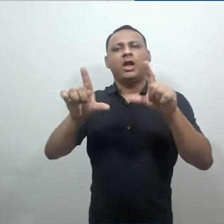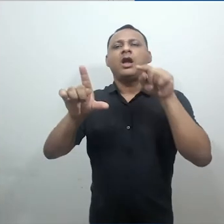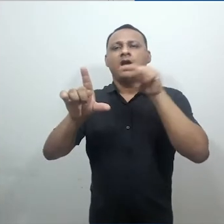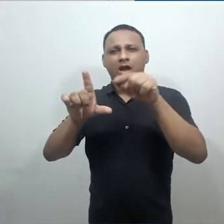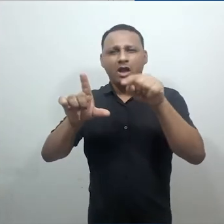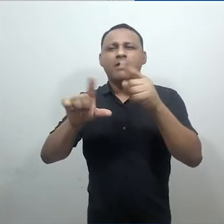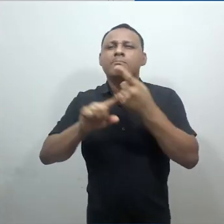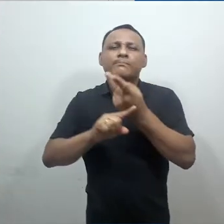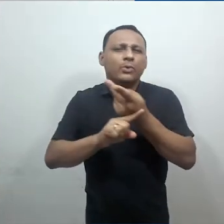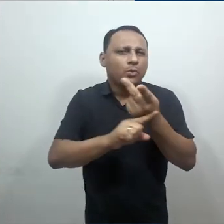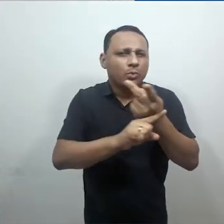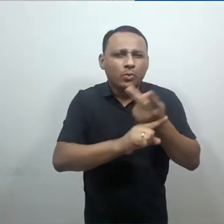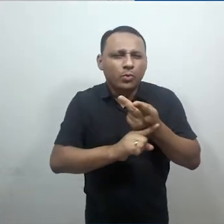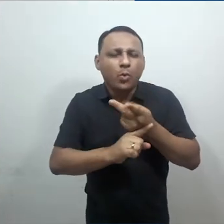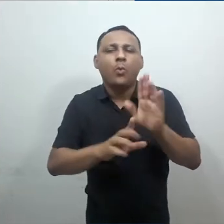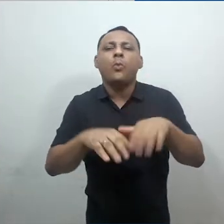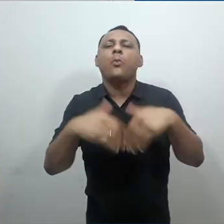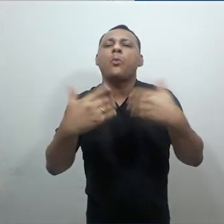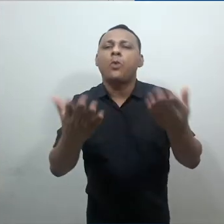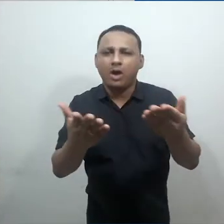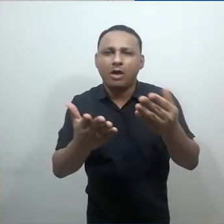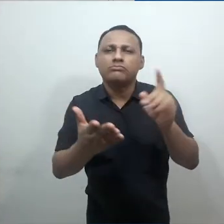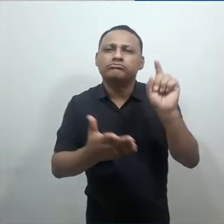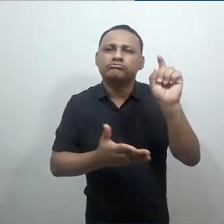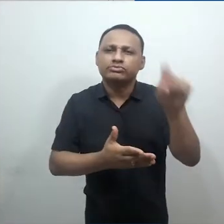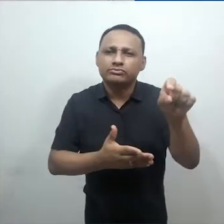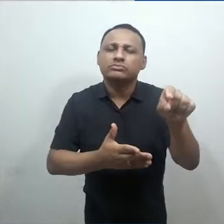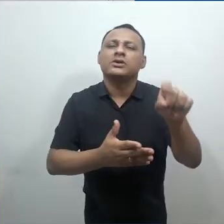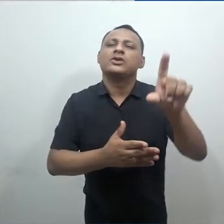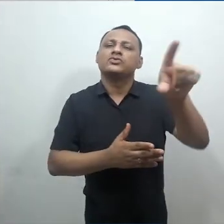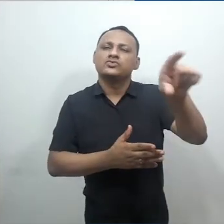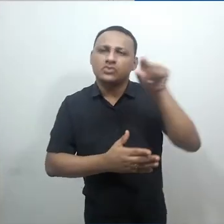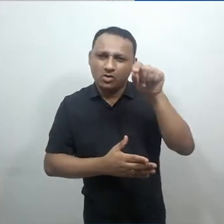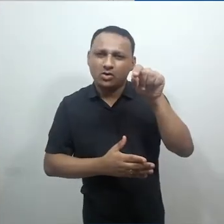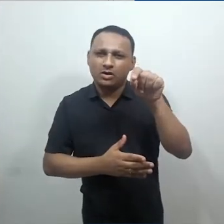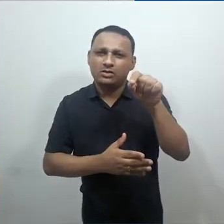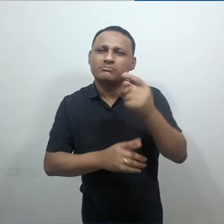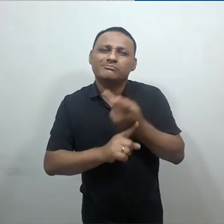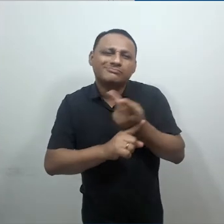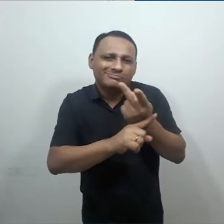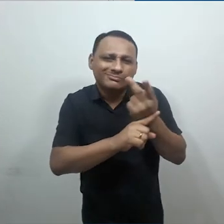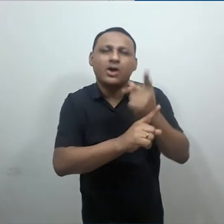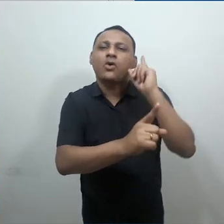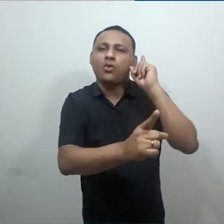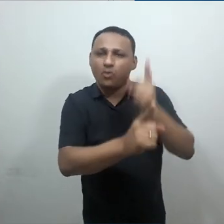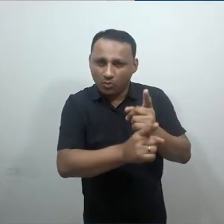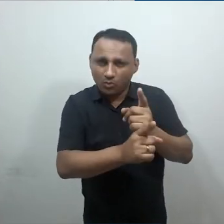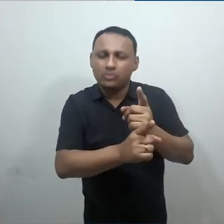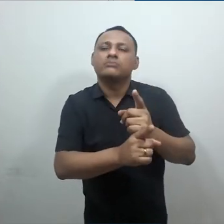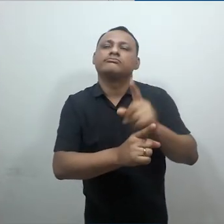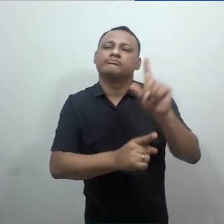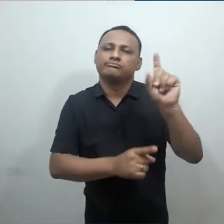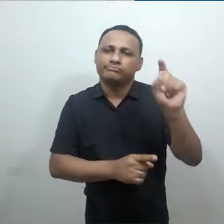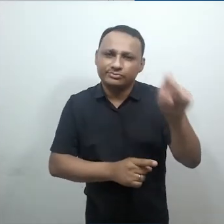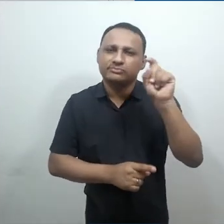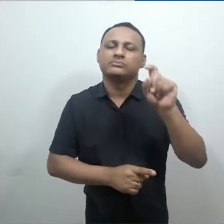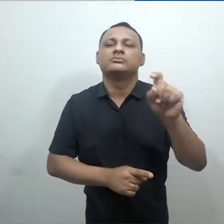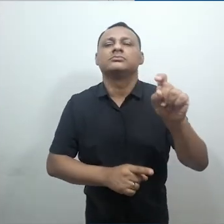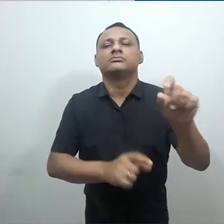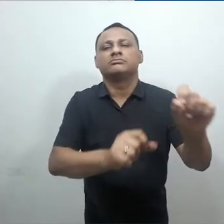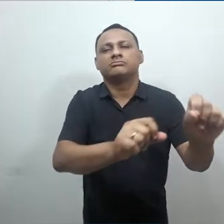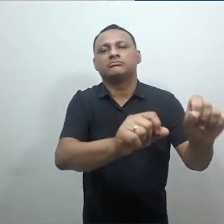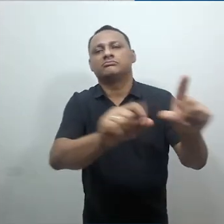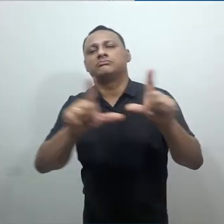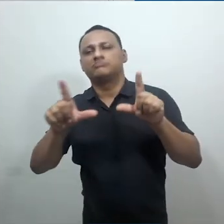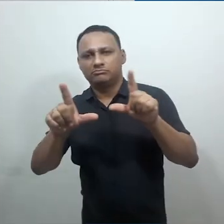Somos direcionados para o painel de seleção de arquivo. Clicamos sobre escolher arquivo. Escolhemos o arquivo